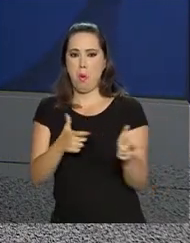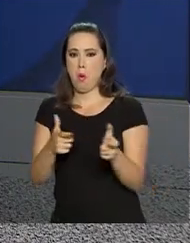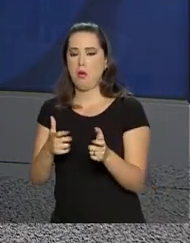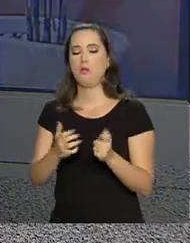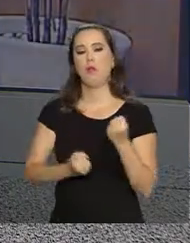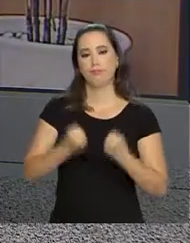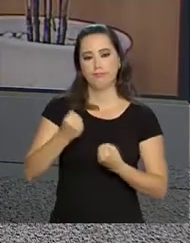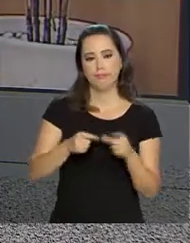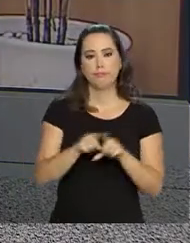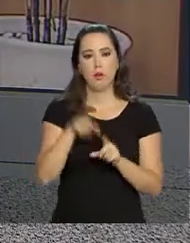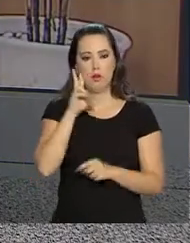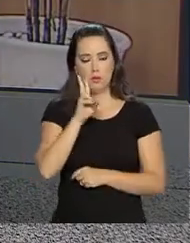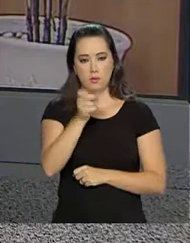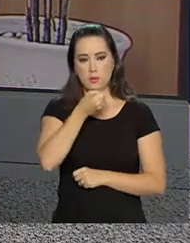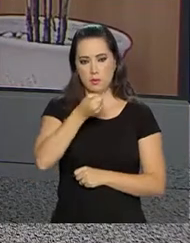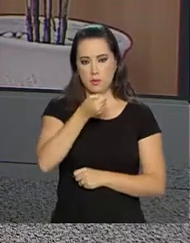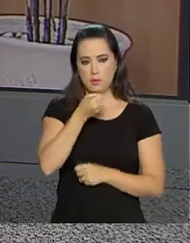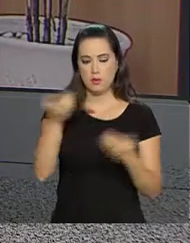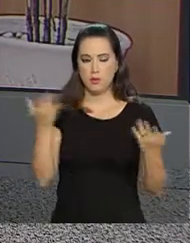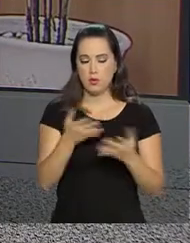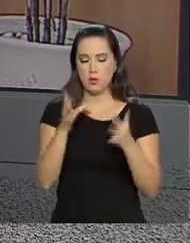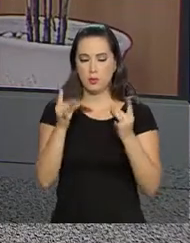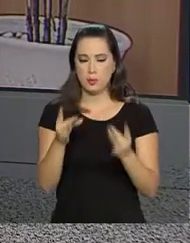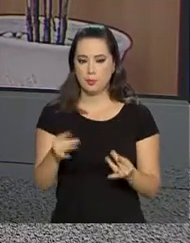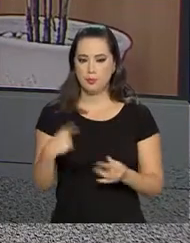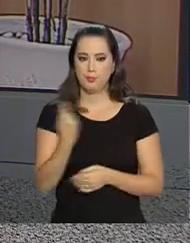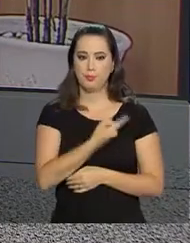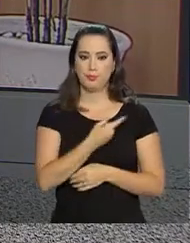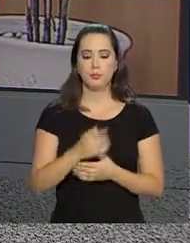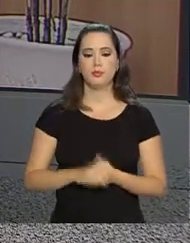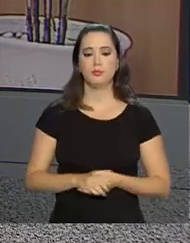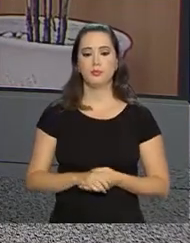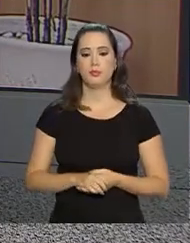e tem mais detalhes para a gente. Olá, Márcia, boa tarde.